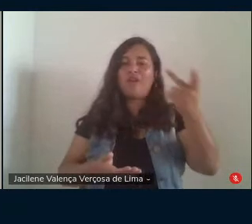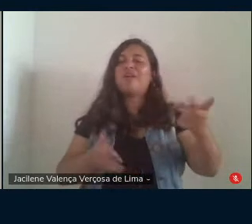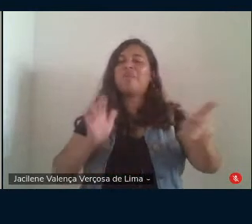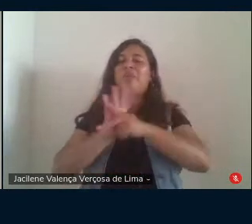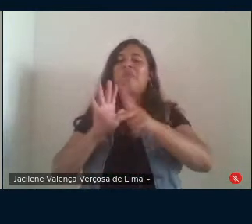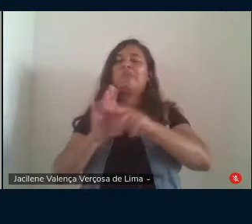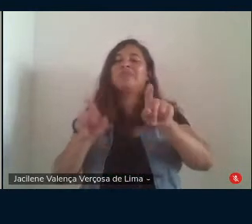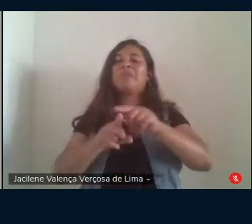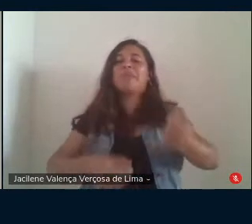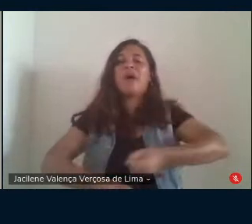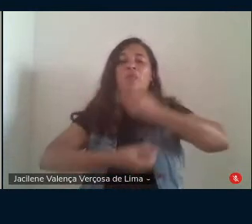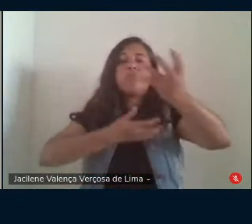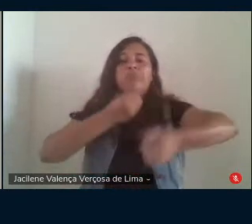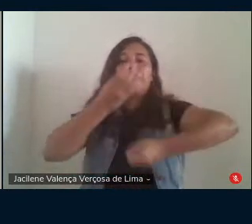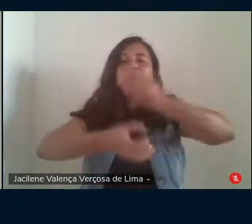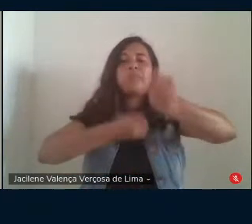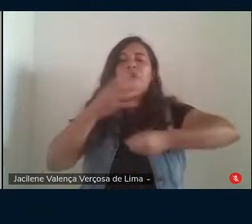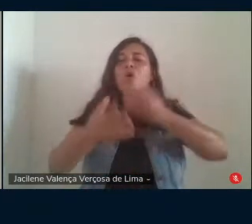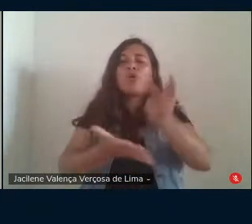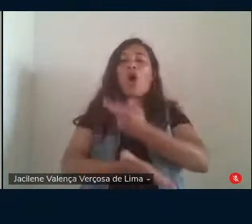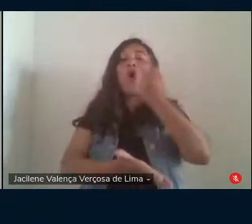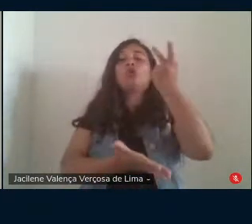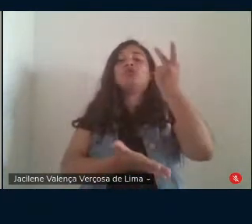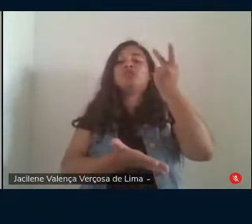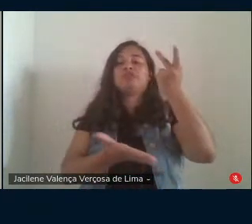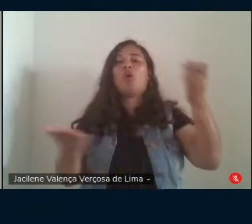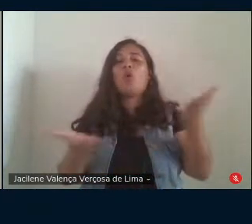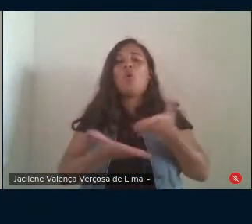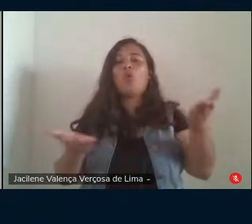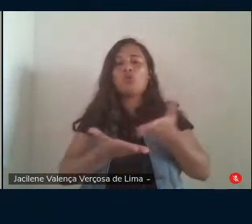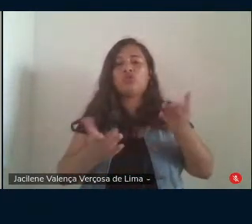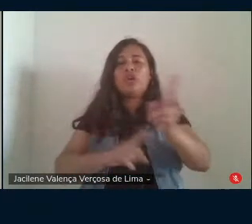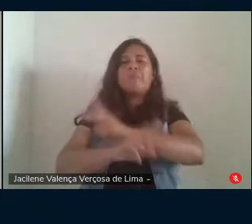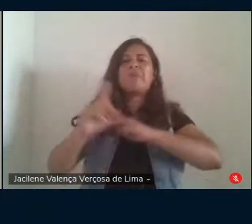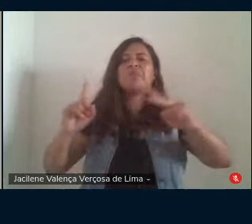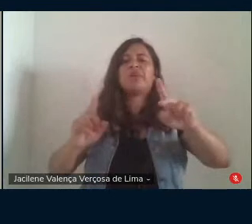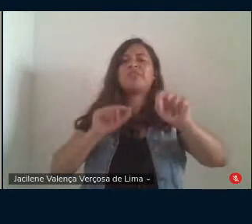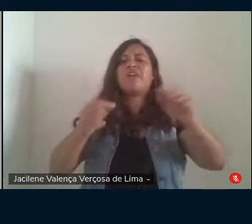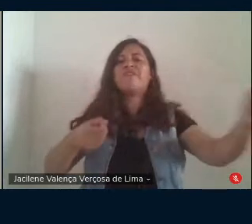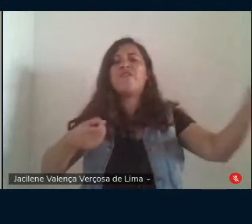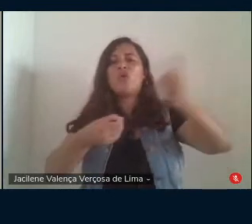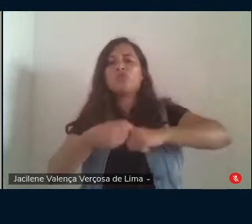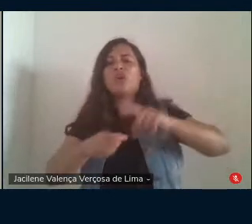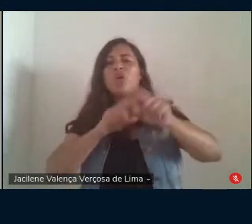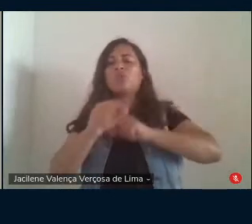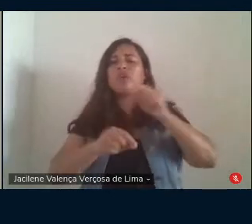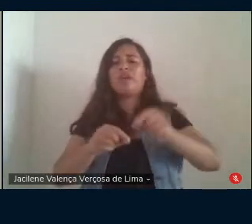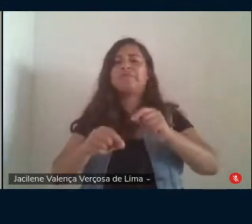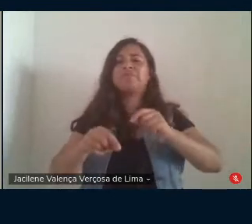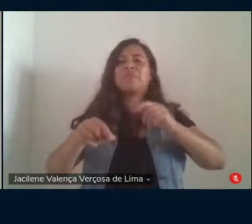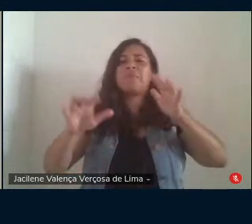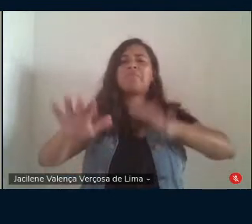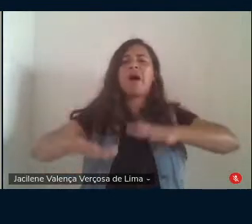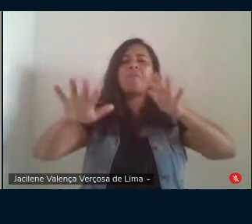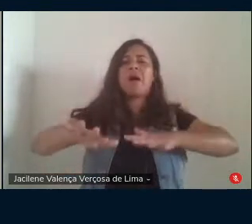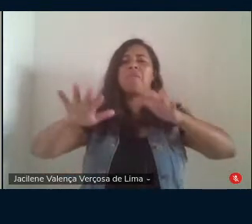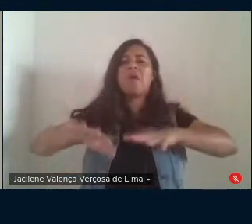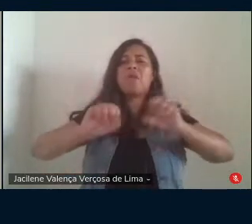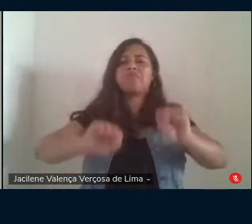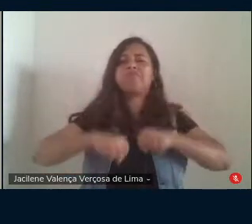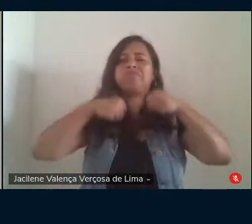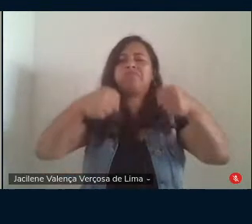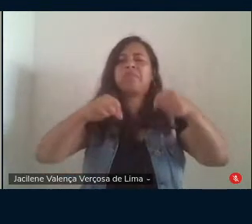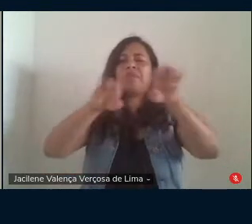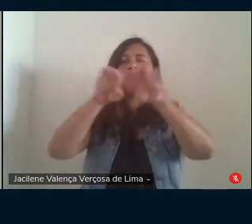expressarmos o que está em causa na atual conjuntura na perspectiva de retomarmos a marcha pelo enfrentamento das desigualdades